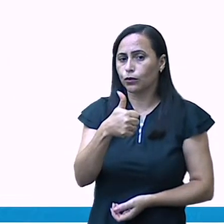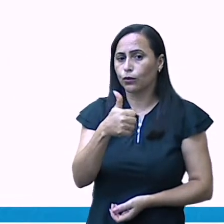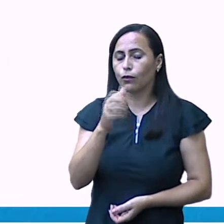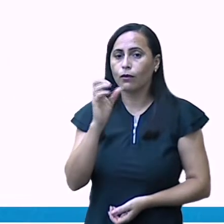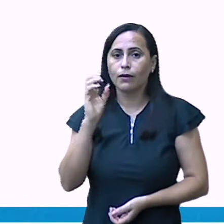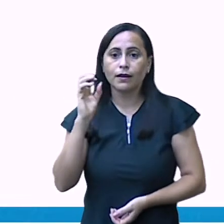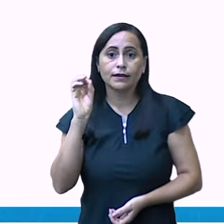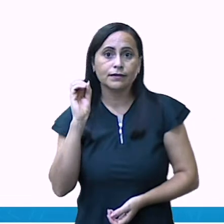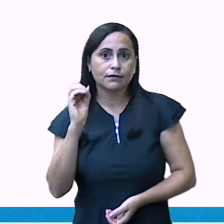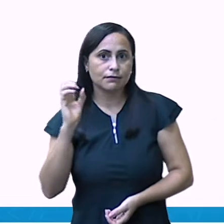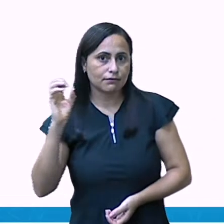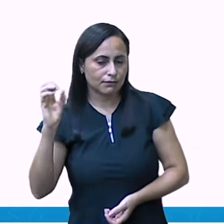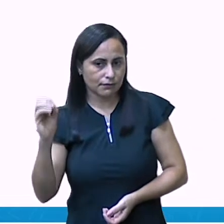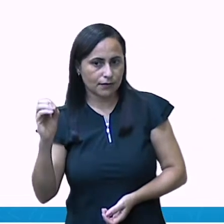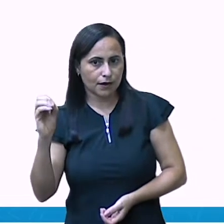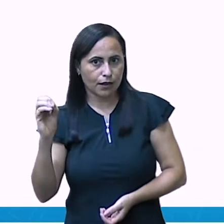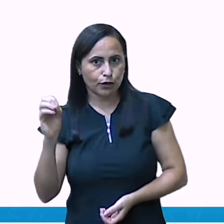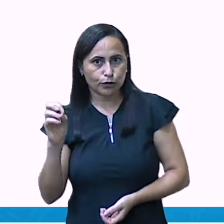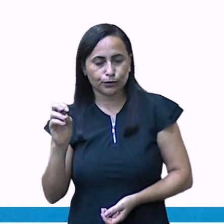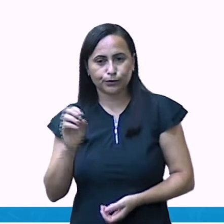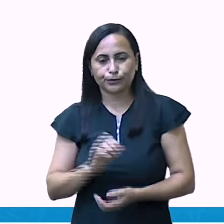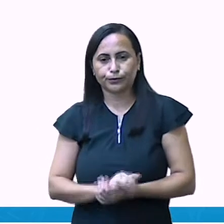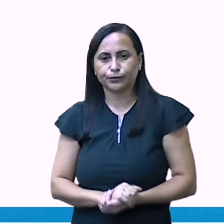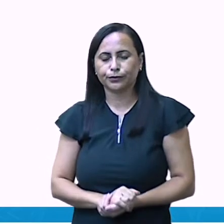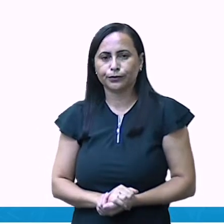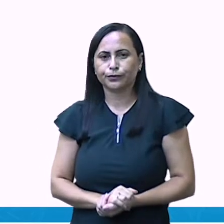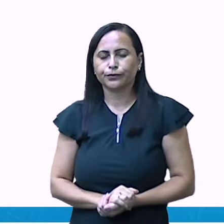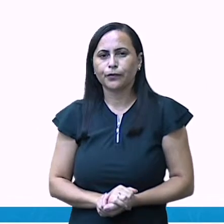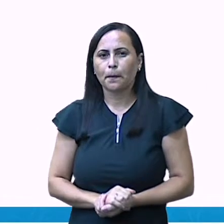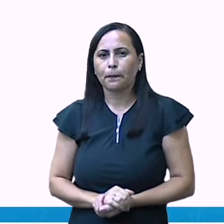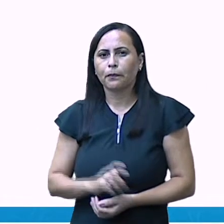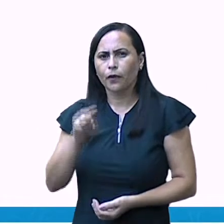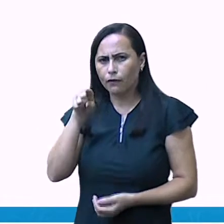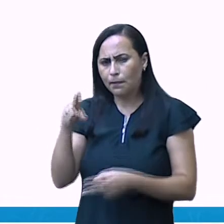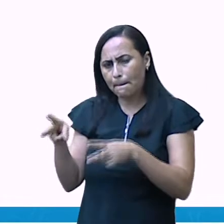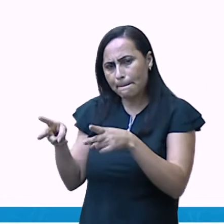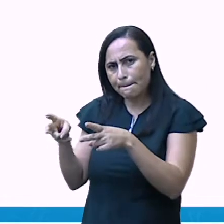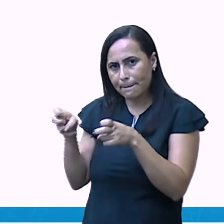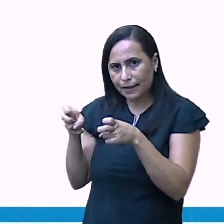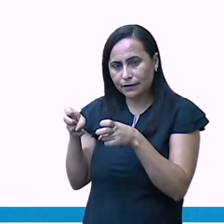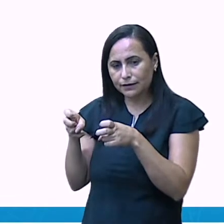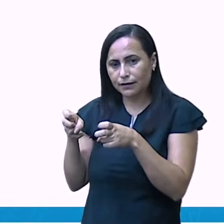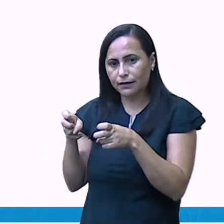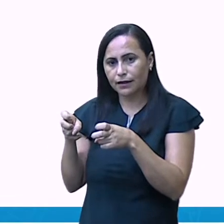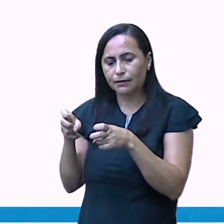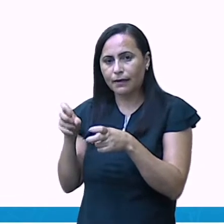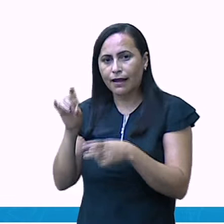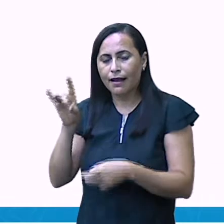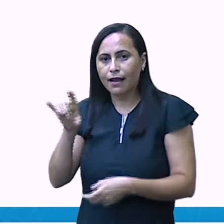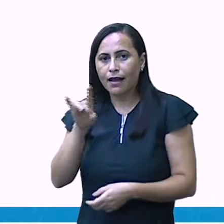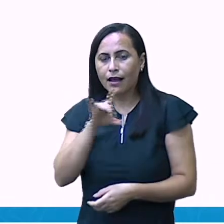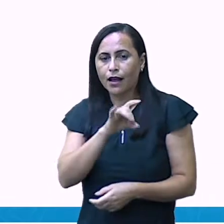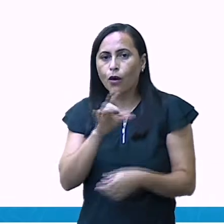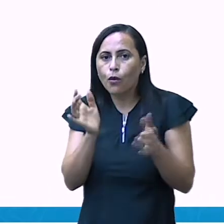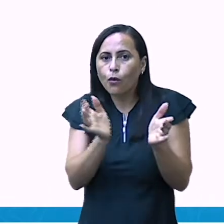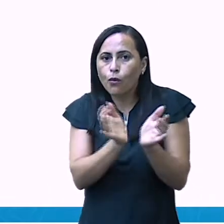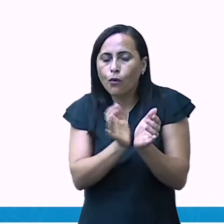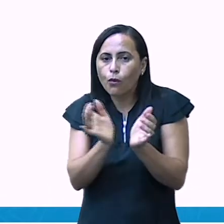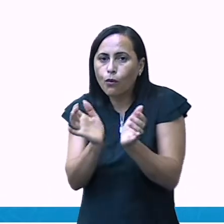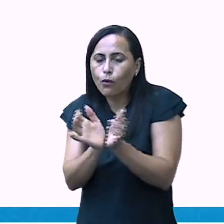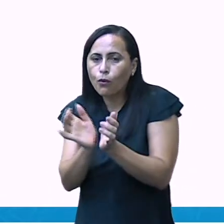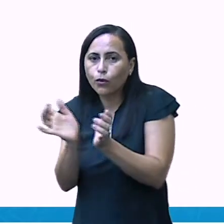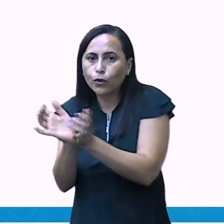zeros. Porém, se vocês observarem, cada um está ocupando uma ordem